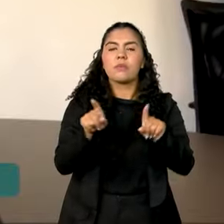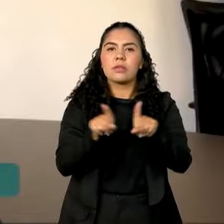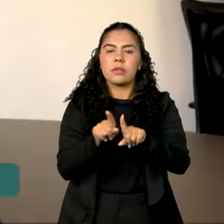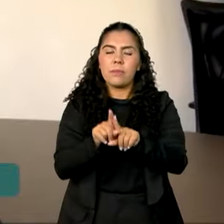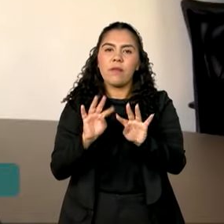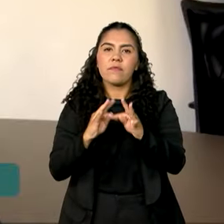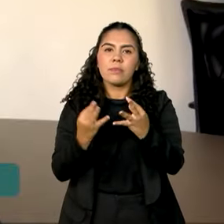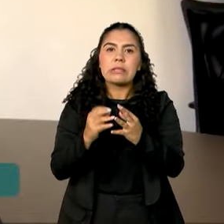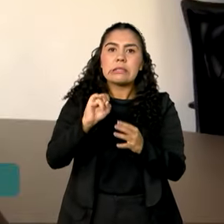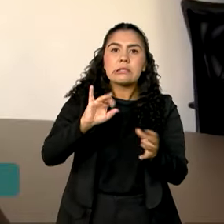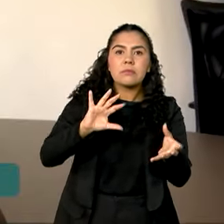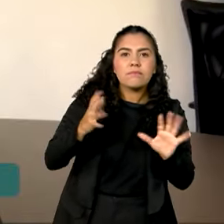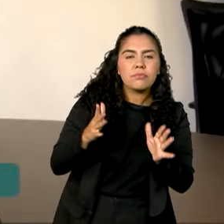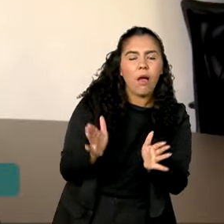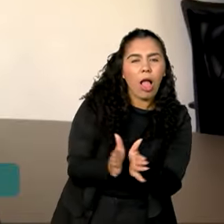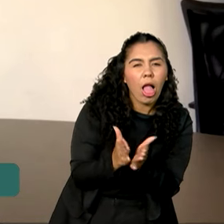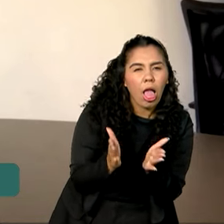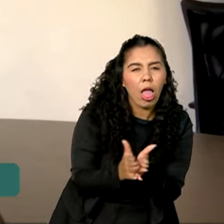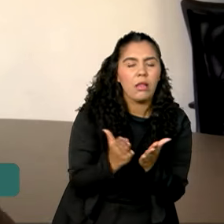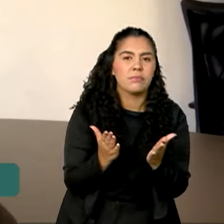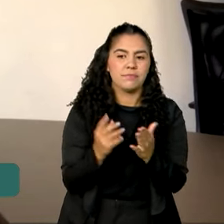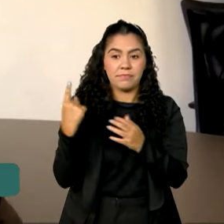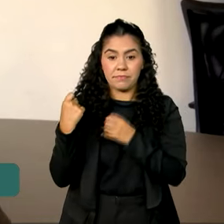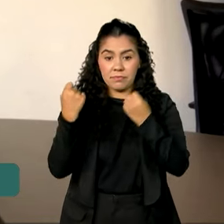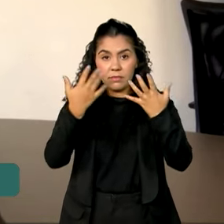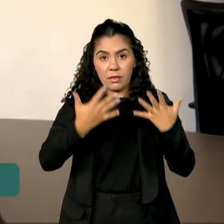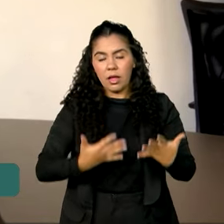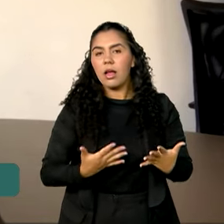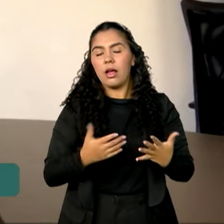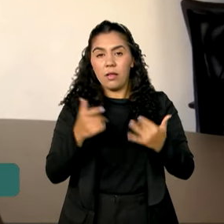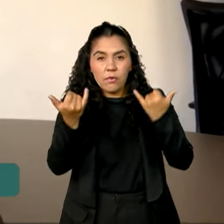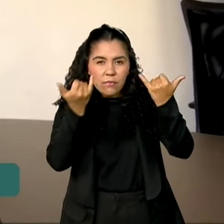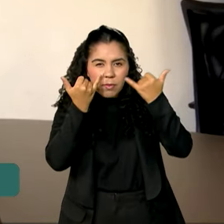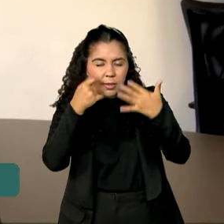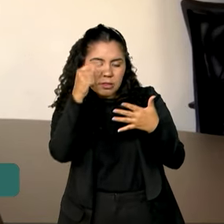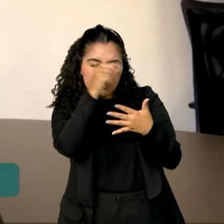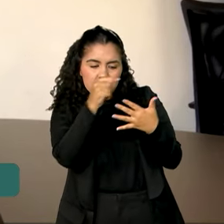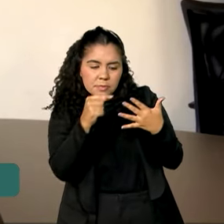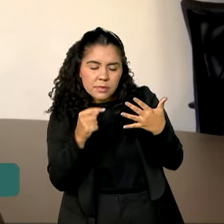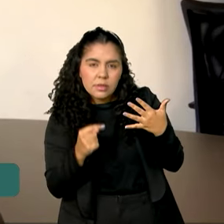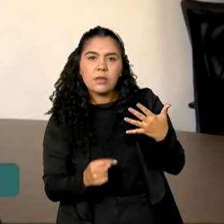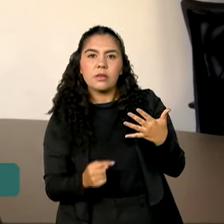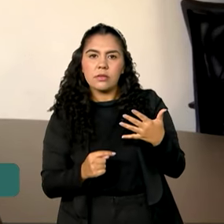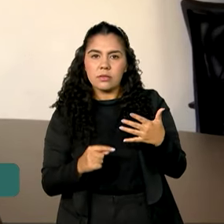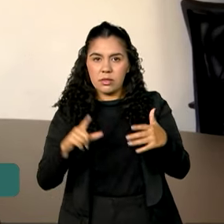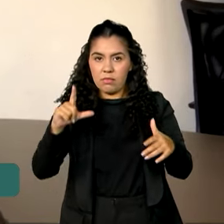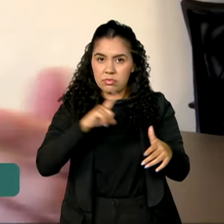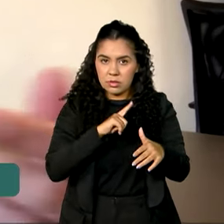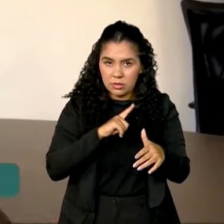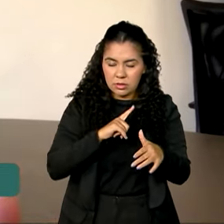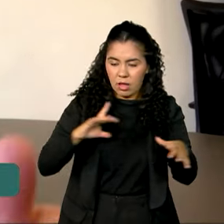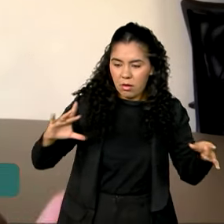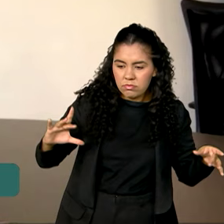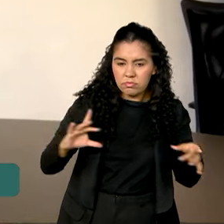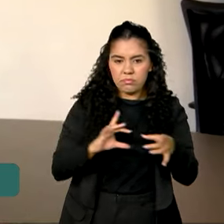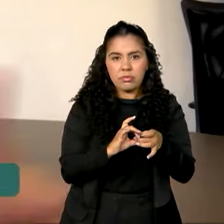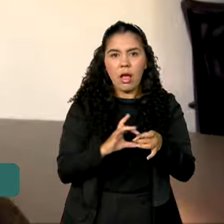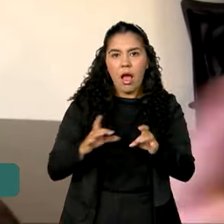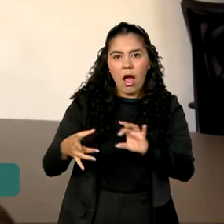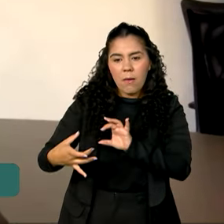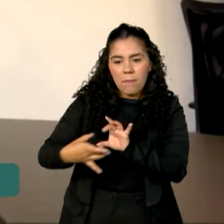Quanto mais conseguirmos que essas informações sejam trabalhadas de forma integrada, mais vamos